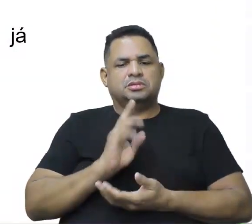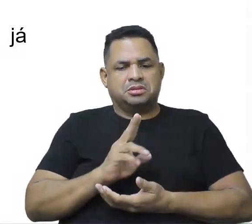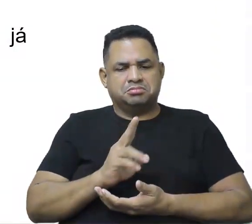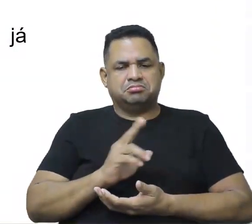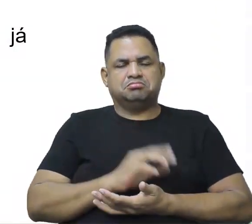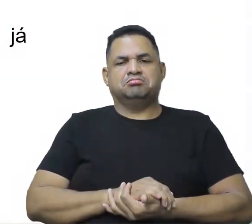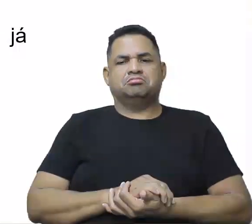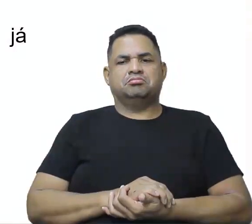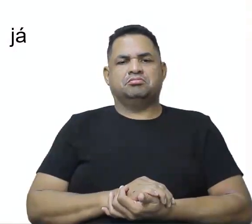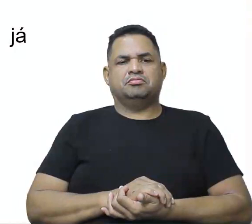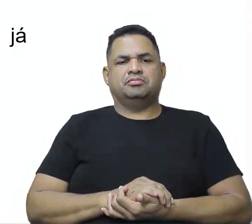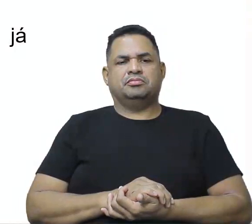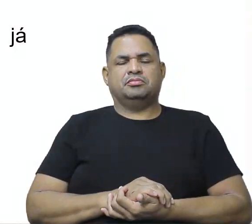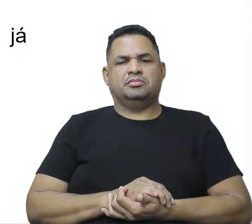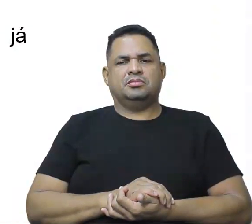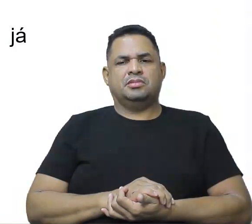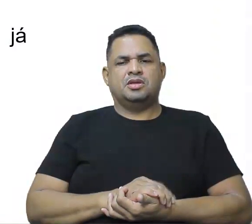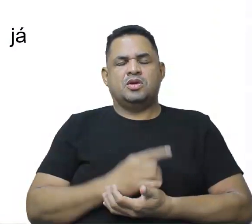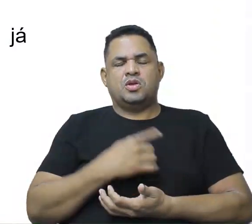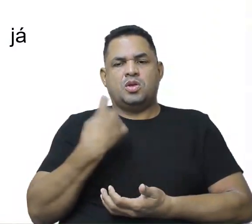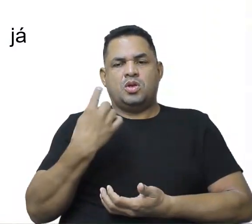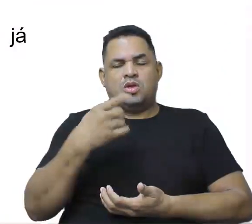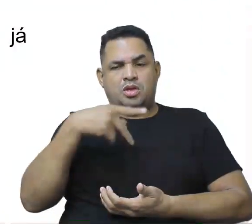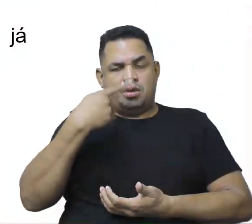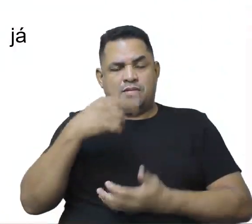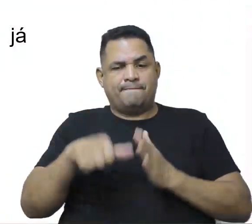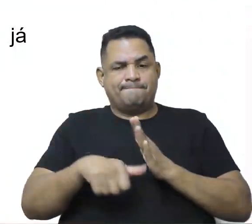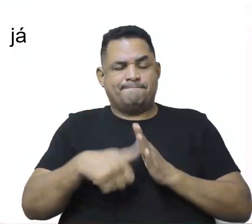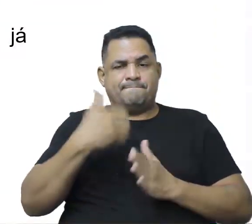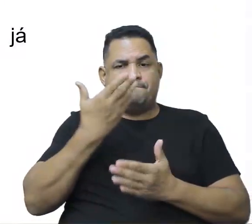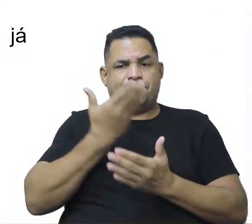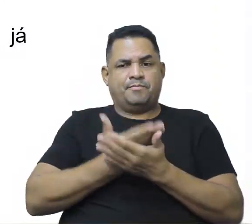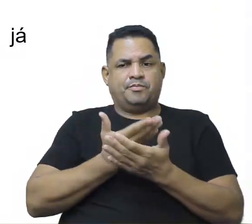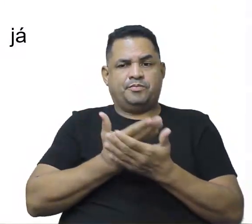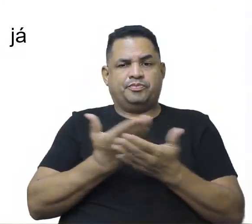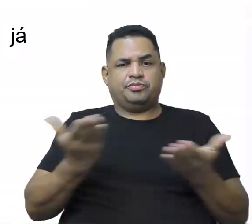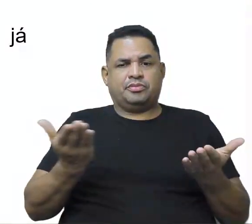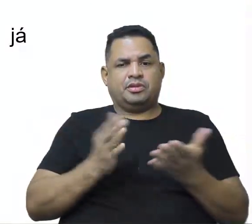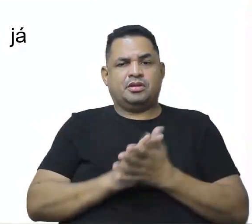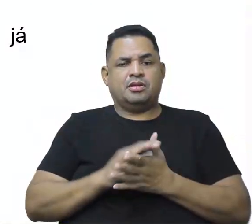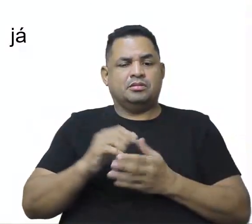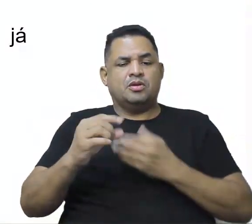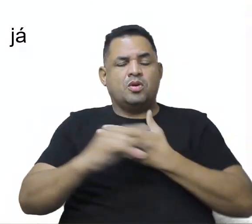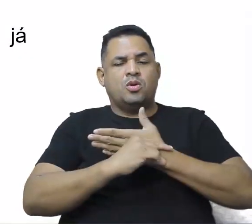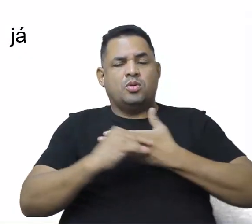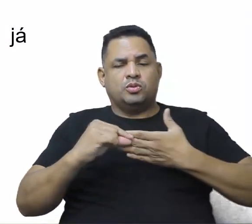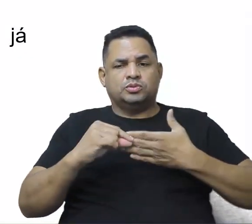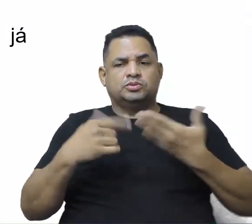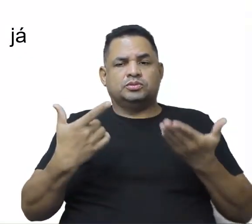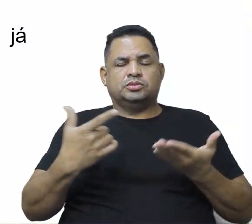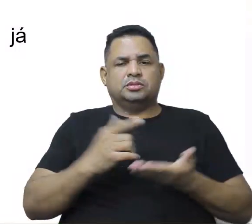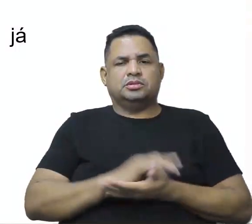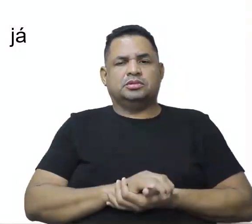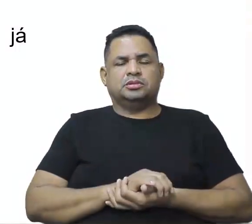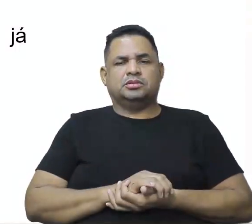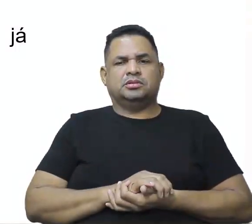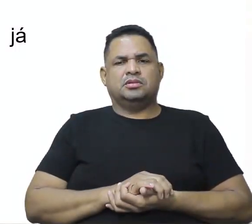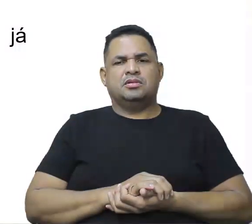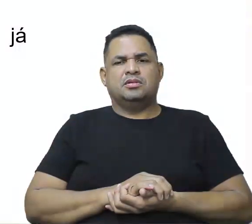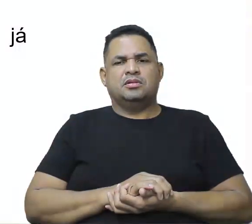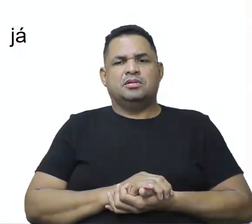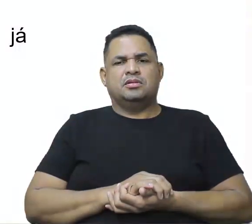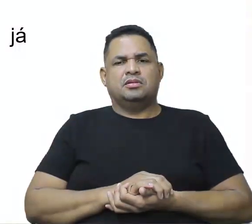mais, né? A gente falou na primeira aula, de um autor que fala, inclusive, que esse